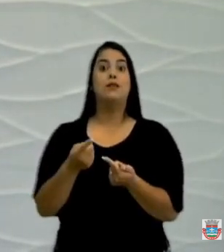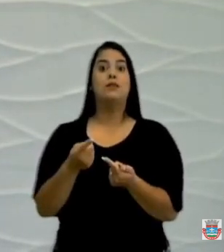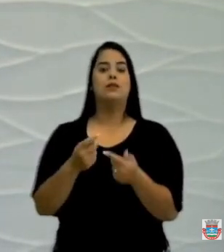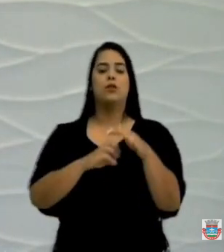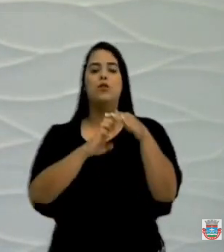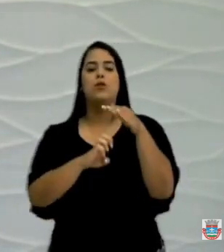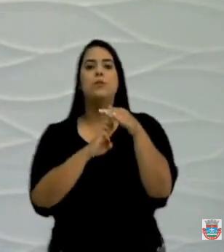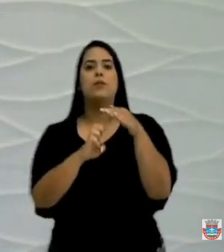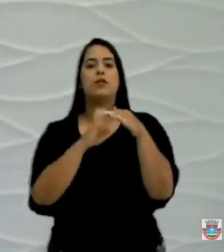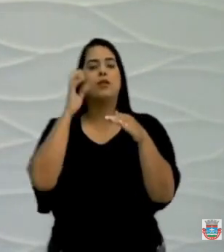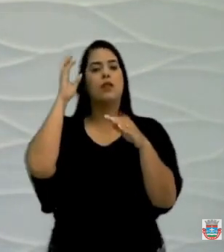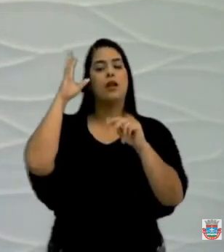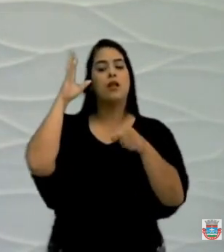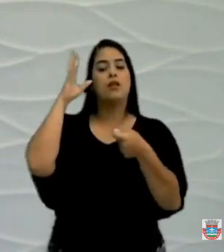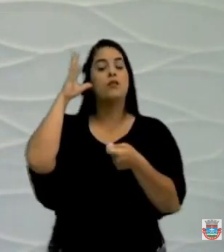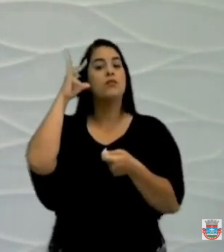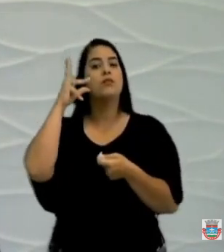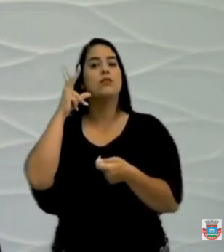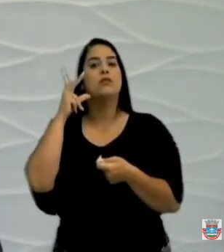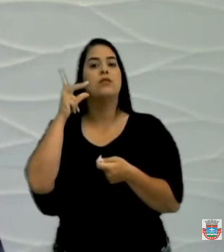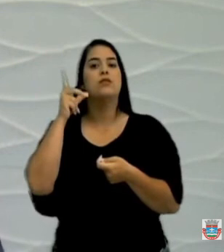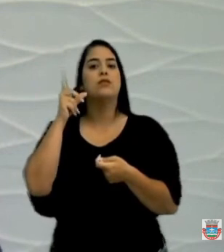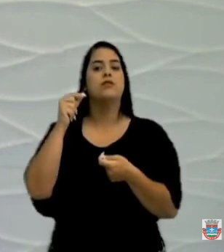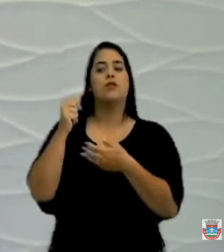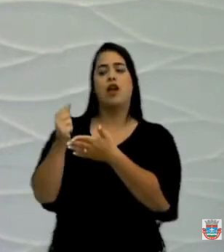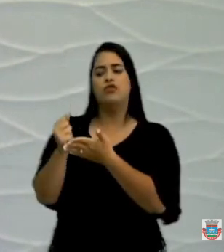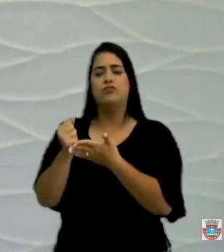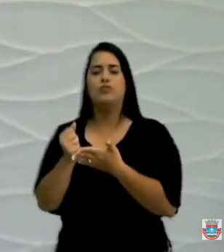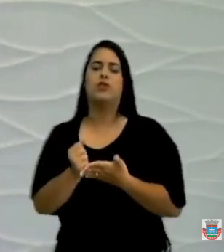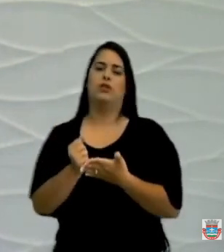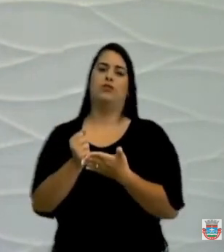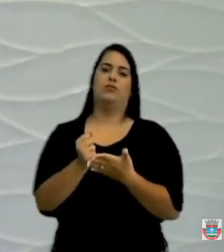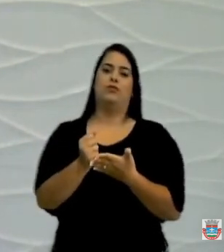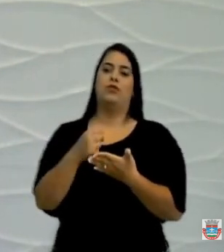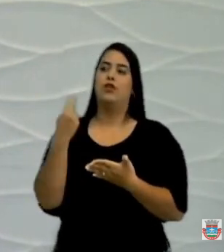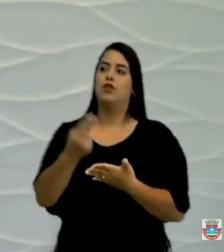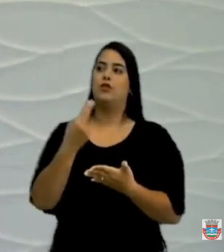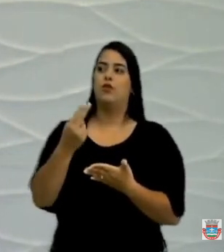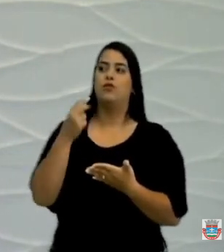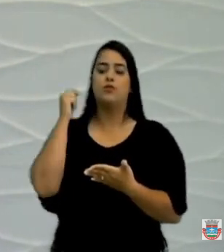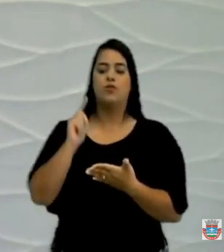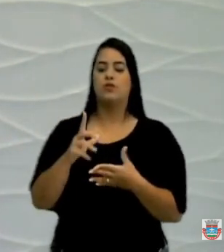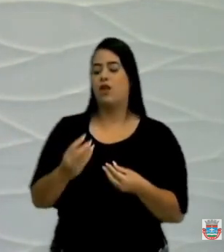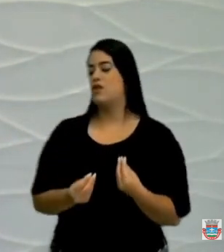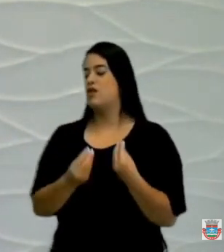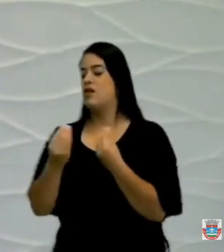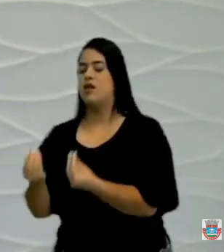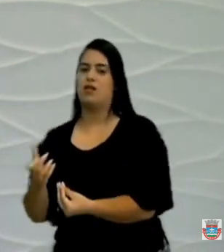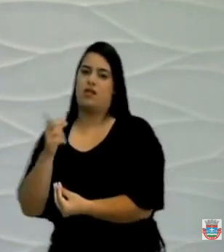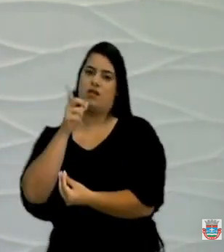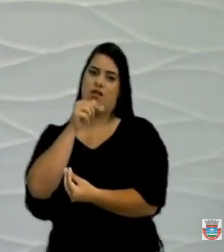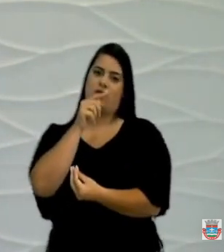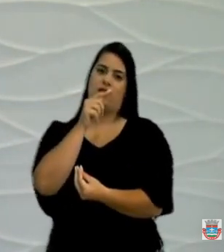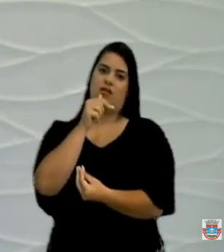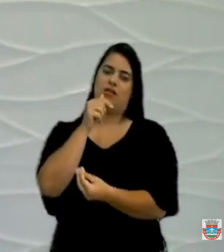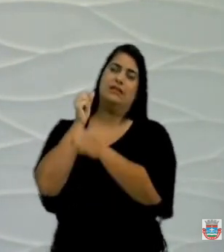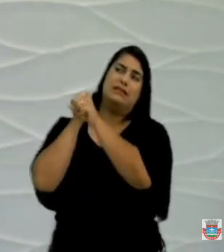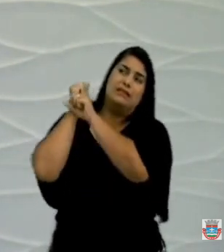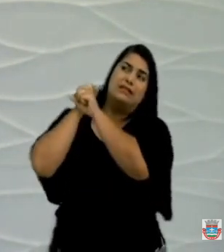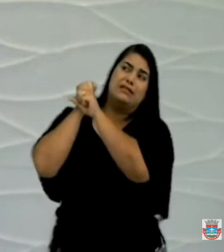Almeida, que vim dando condições a nós vereadores de levar essa água, que não é de hoje. Que não é de hoje. Desde